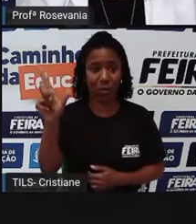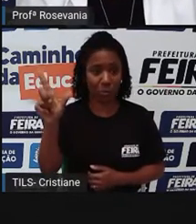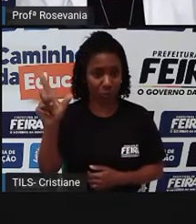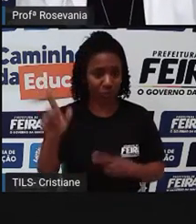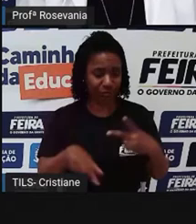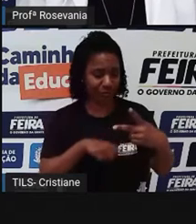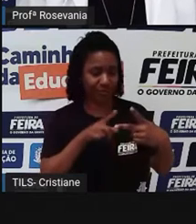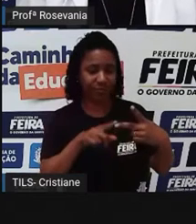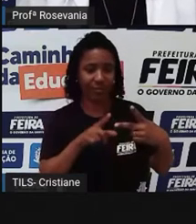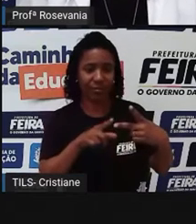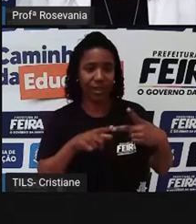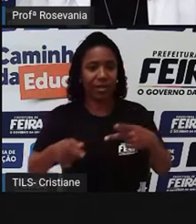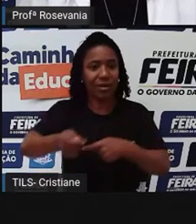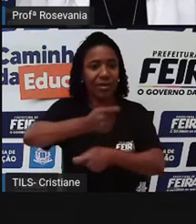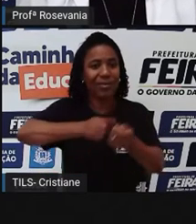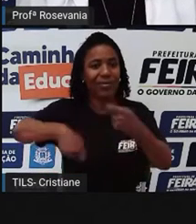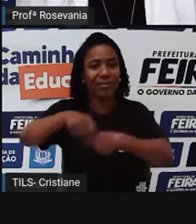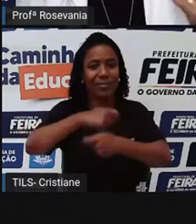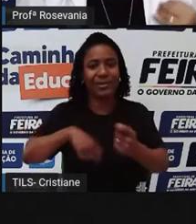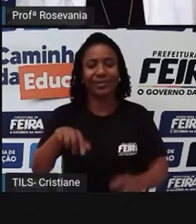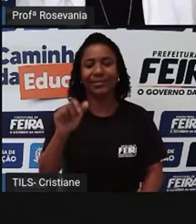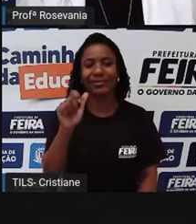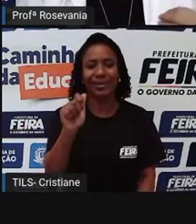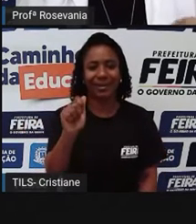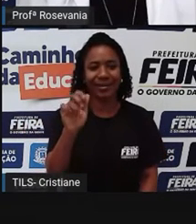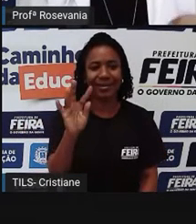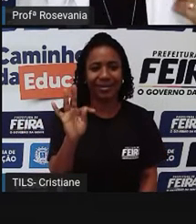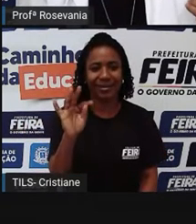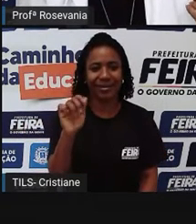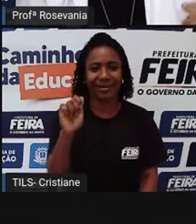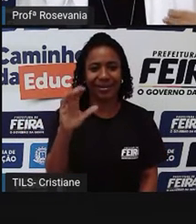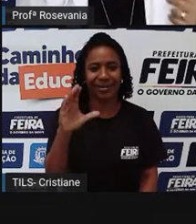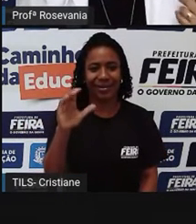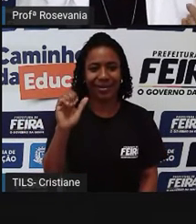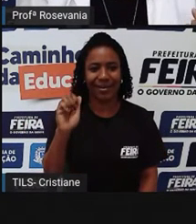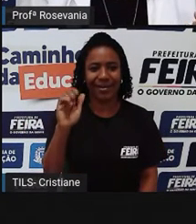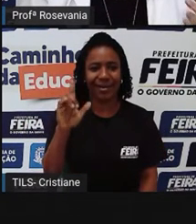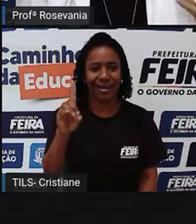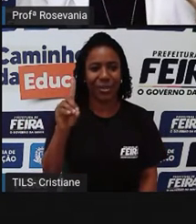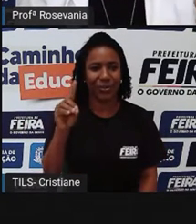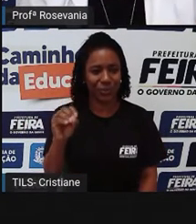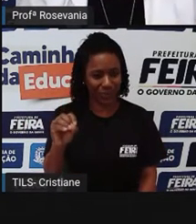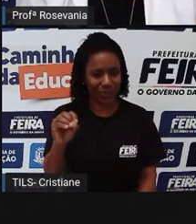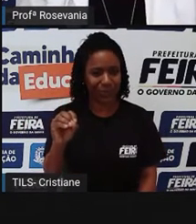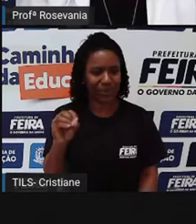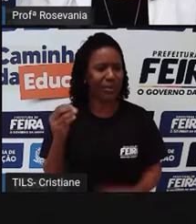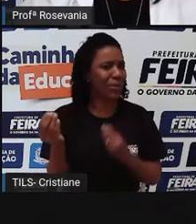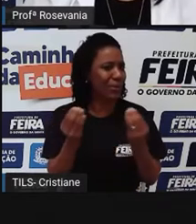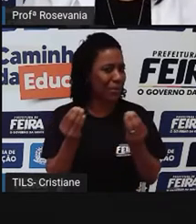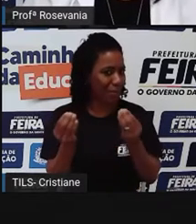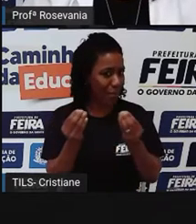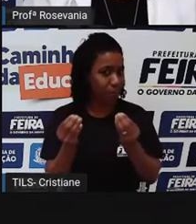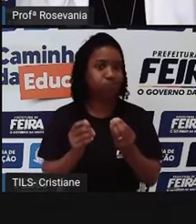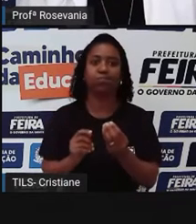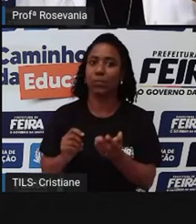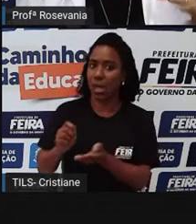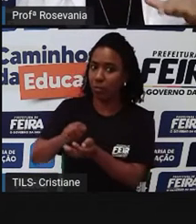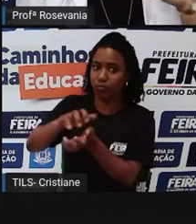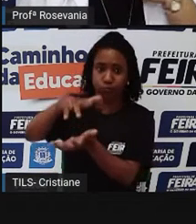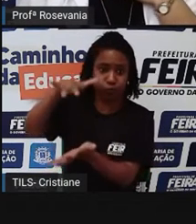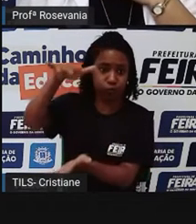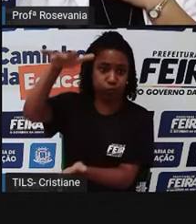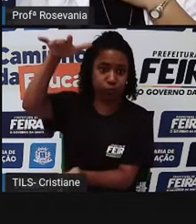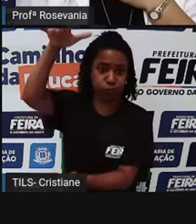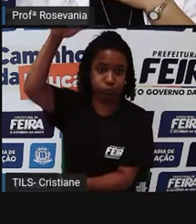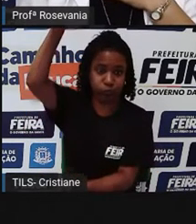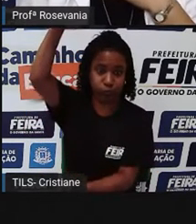atacadista. Esse comércio atacadista é justamente quem vende os produtos para o comércio varejista. O